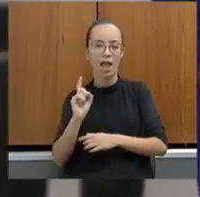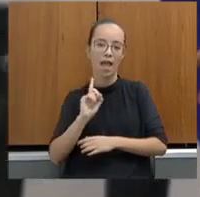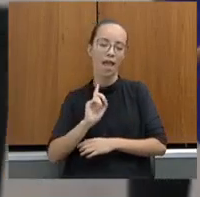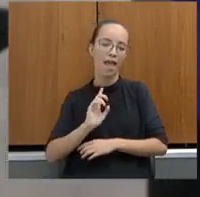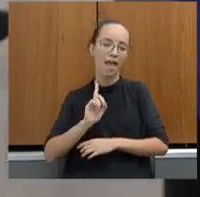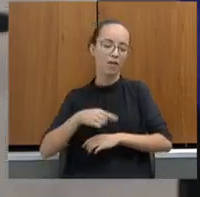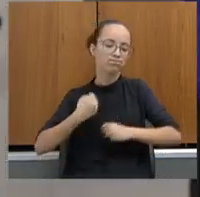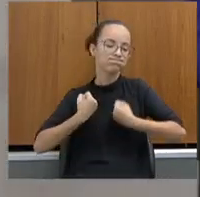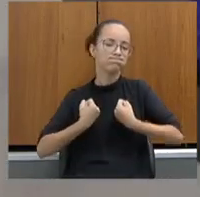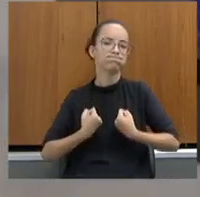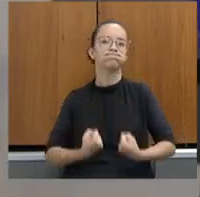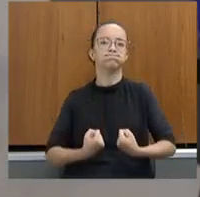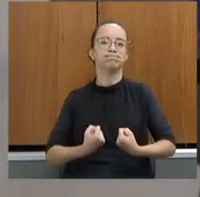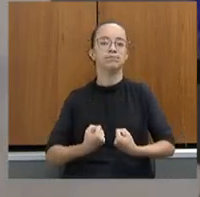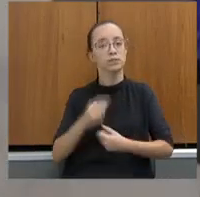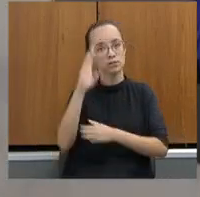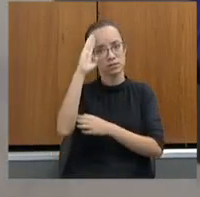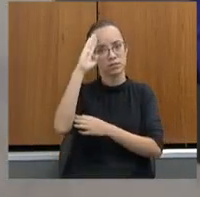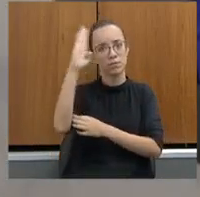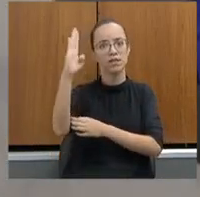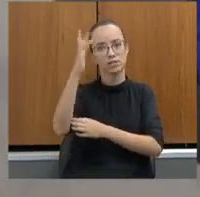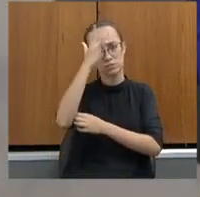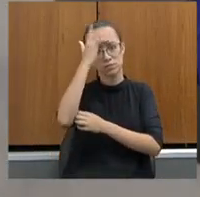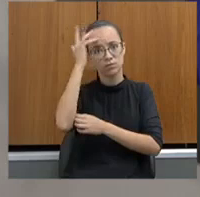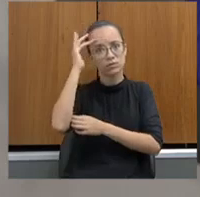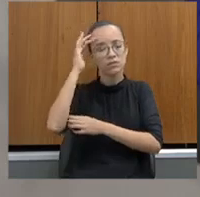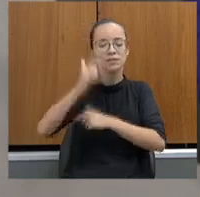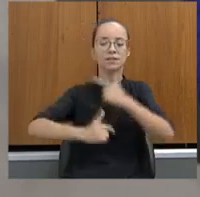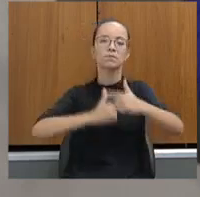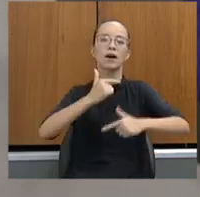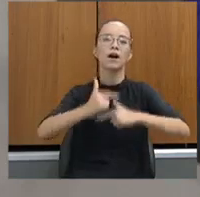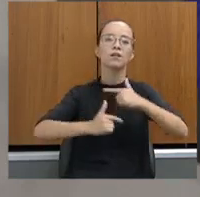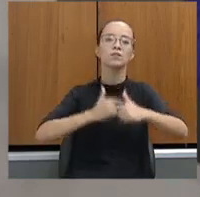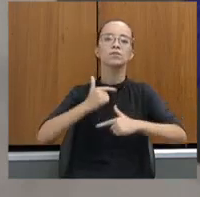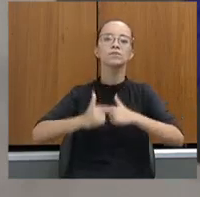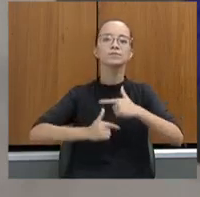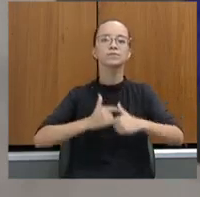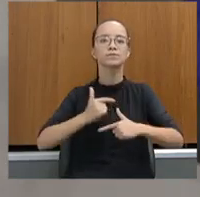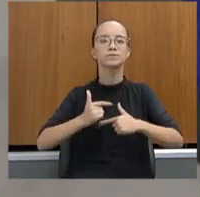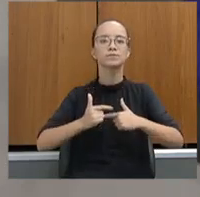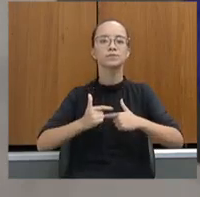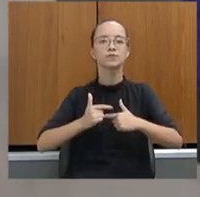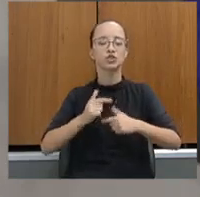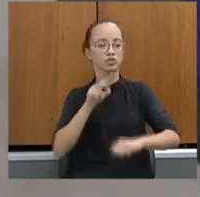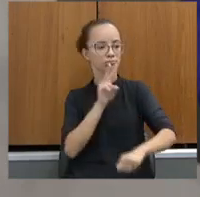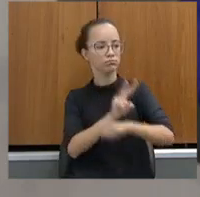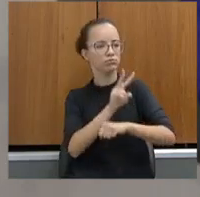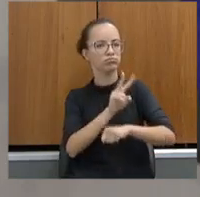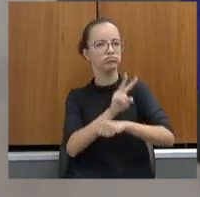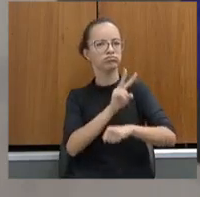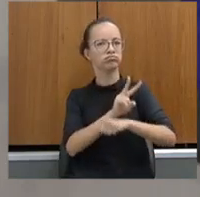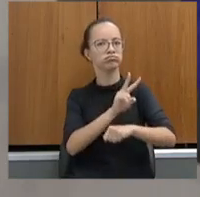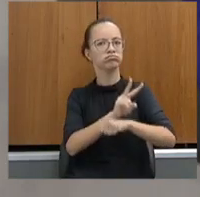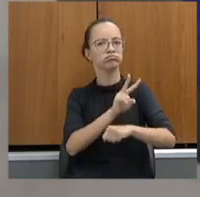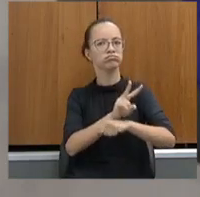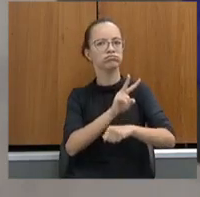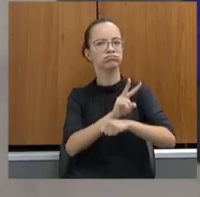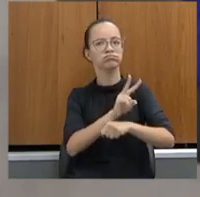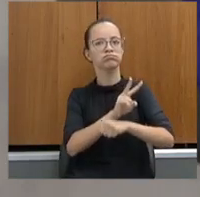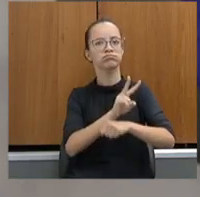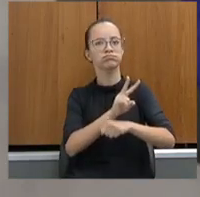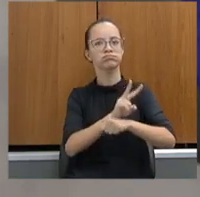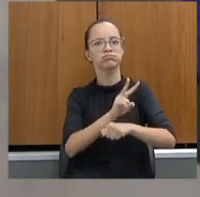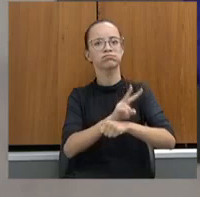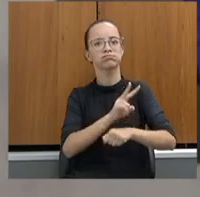especialmente aqueles que trabalham na escala de guarda, que exerce a vigilância